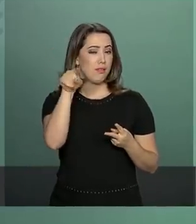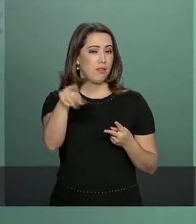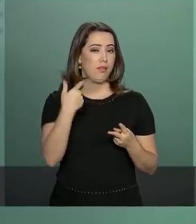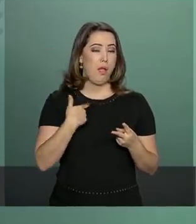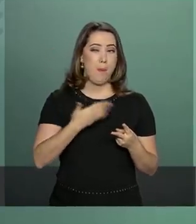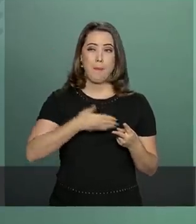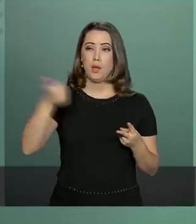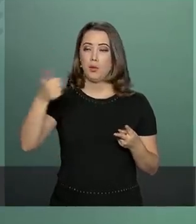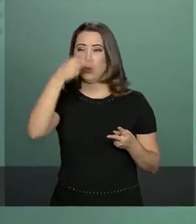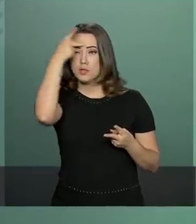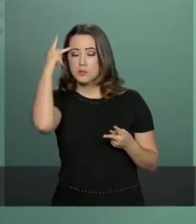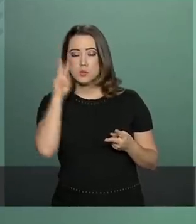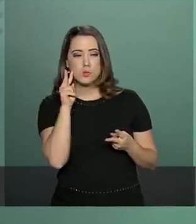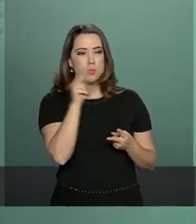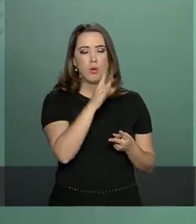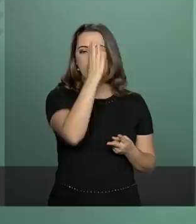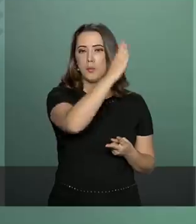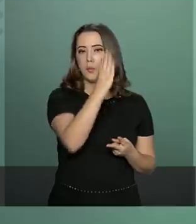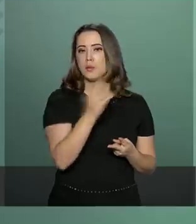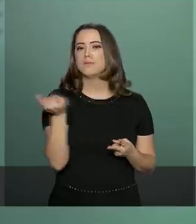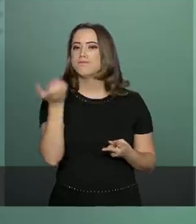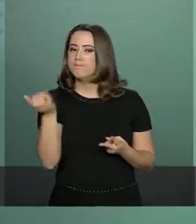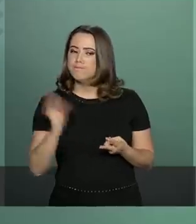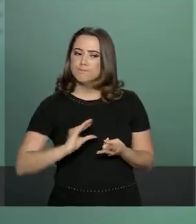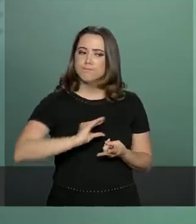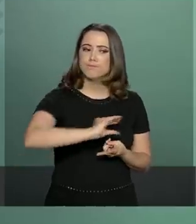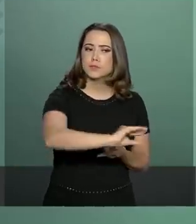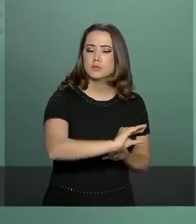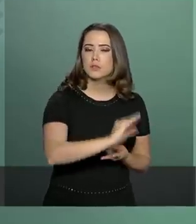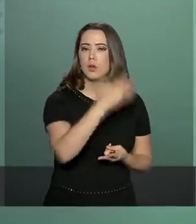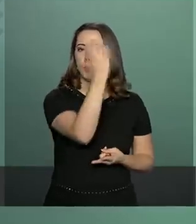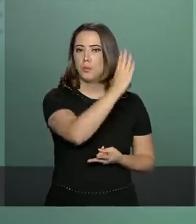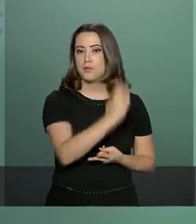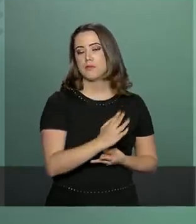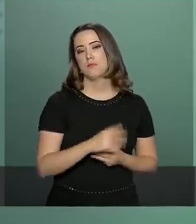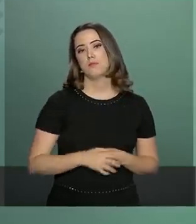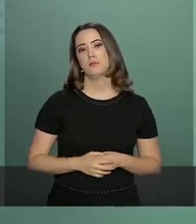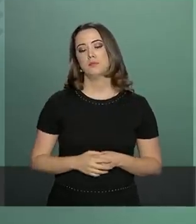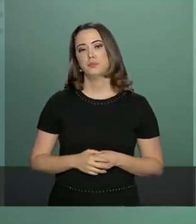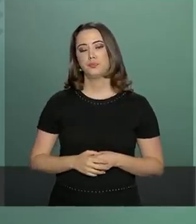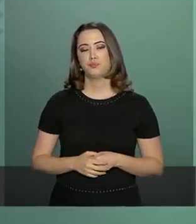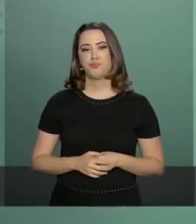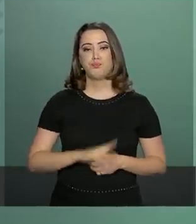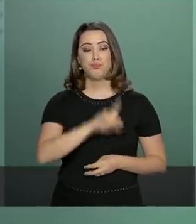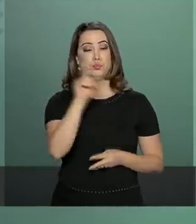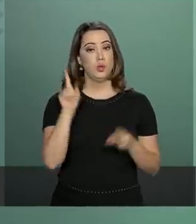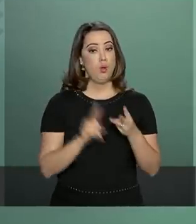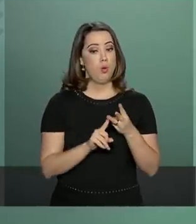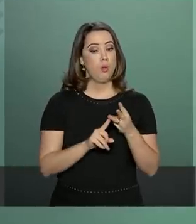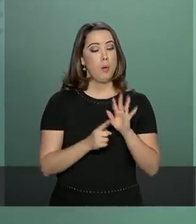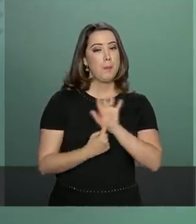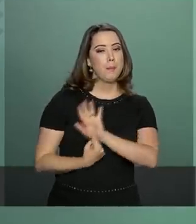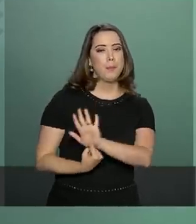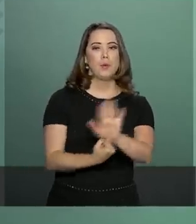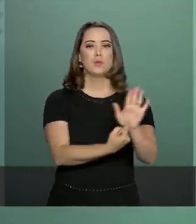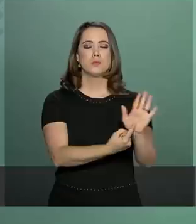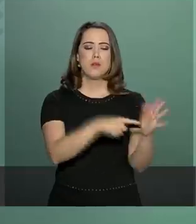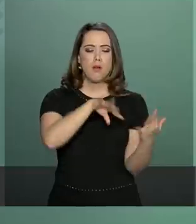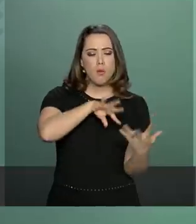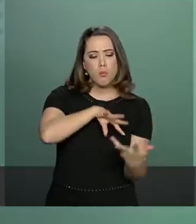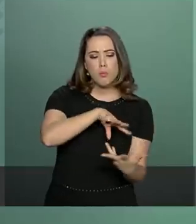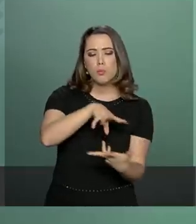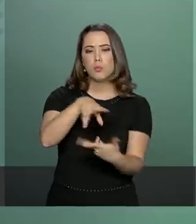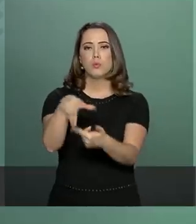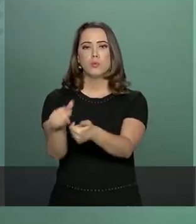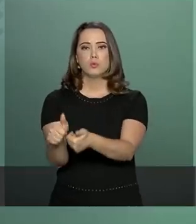investimentos estrangeiros e nacionais, sinalizar claramente ao mercado